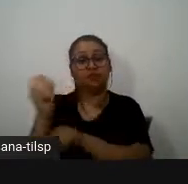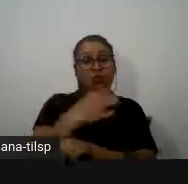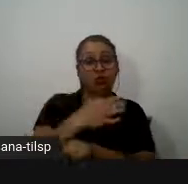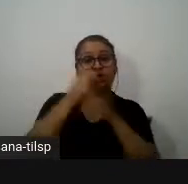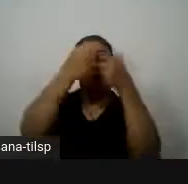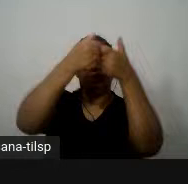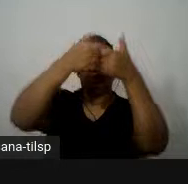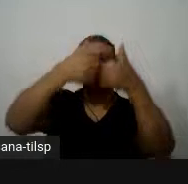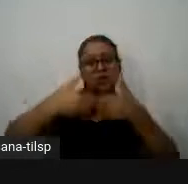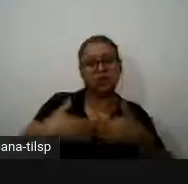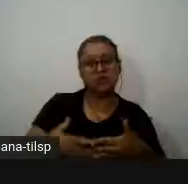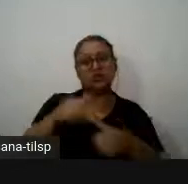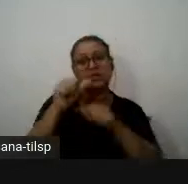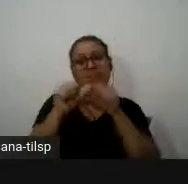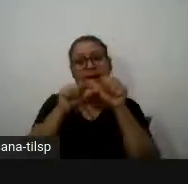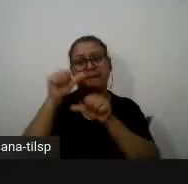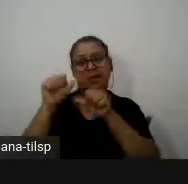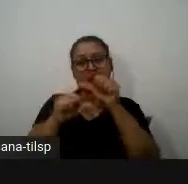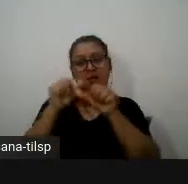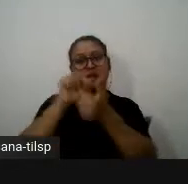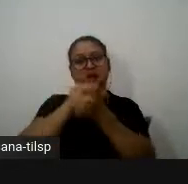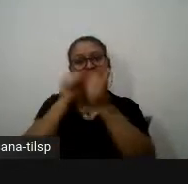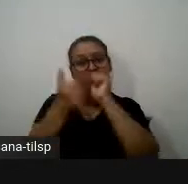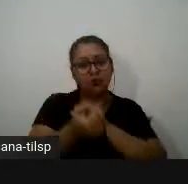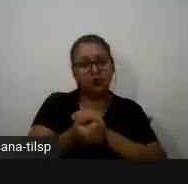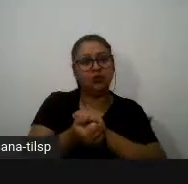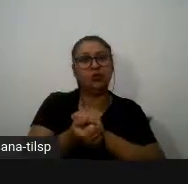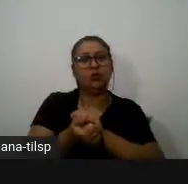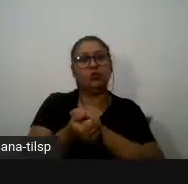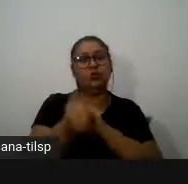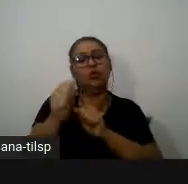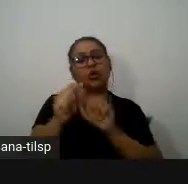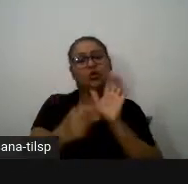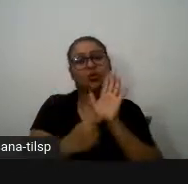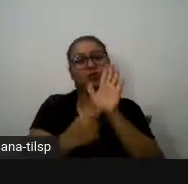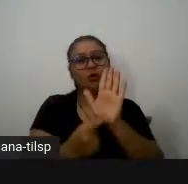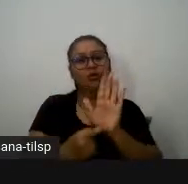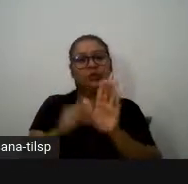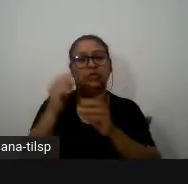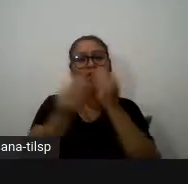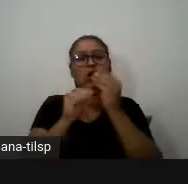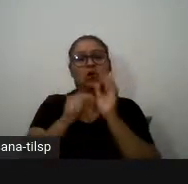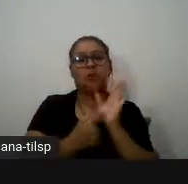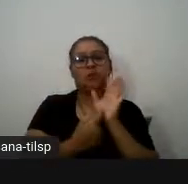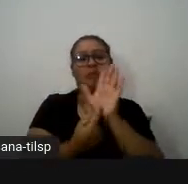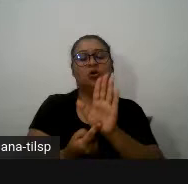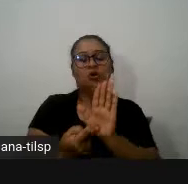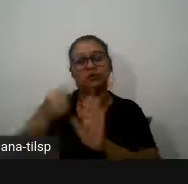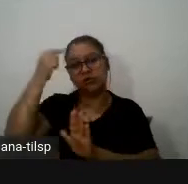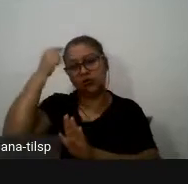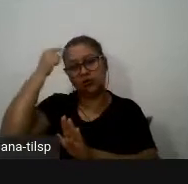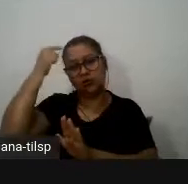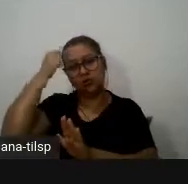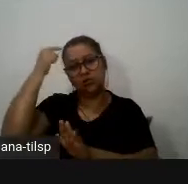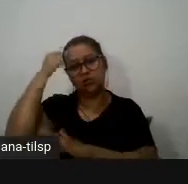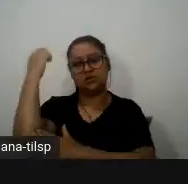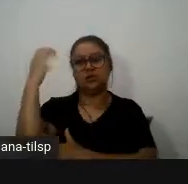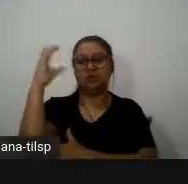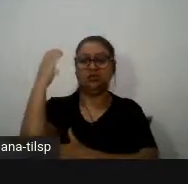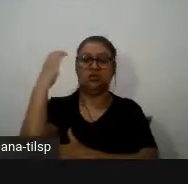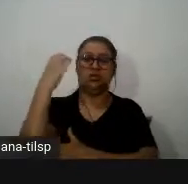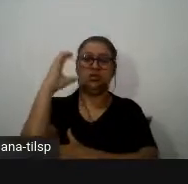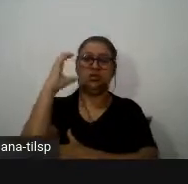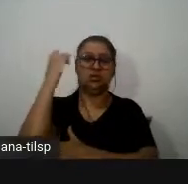explicações e das analogias ou seja muitas das vezes a transposição do conhecimento estritamente científico para